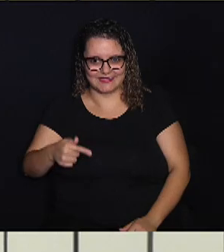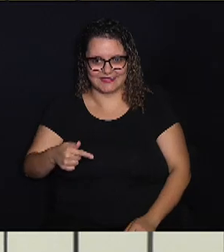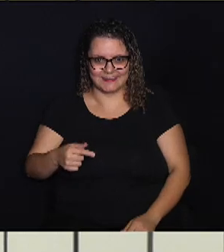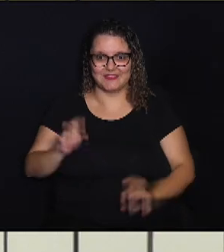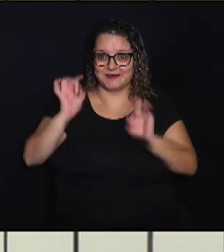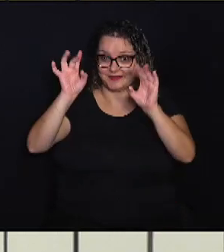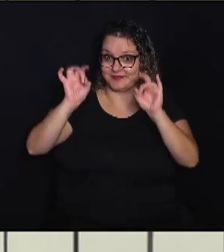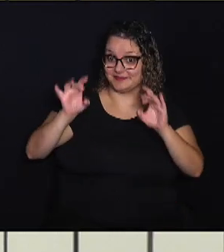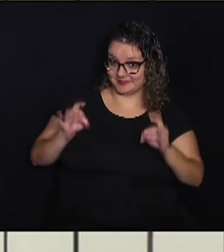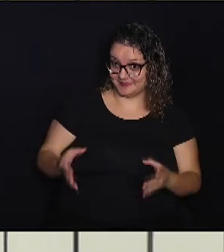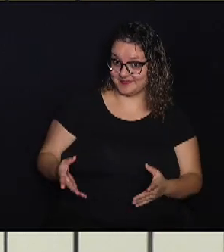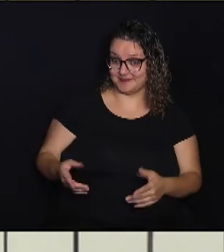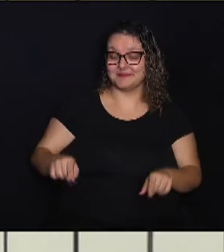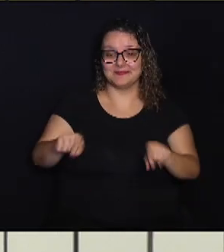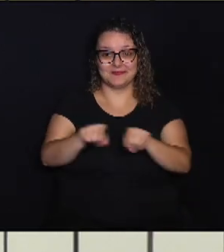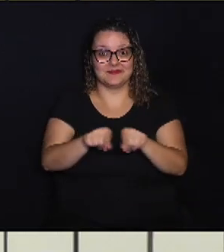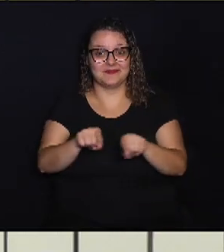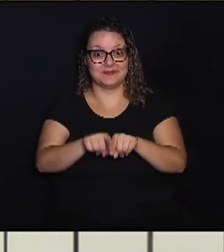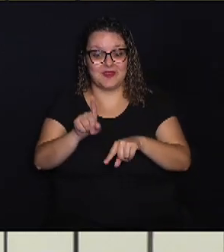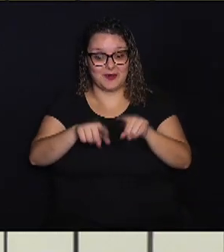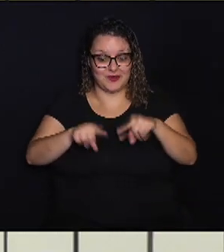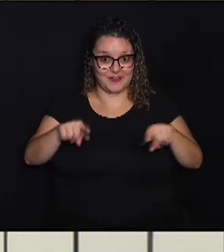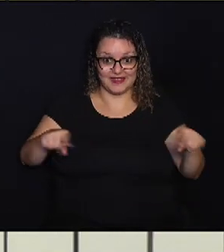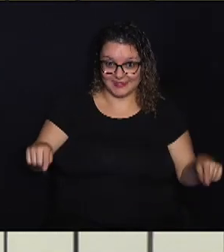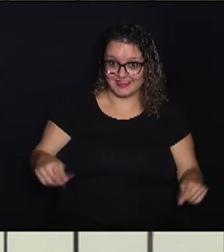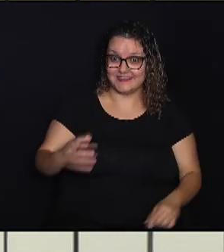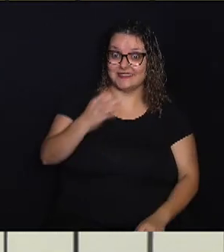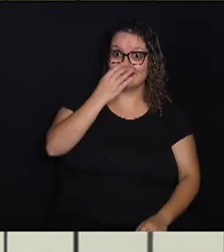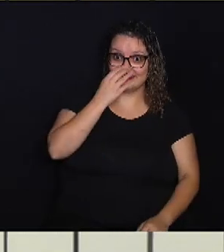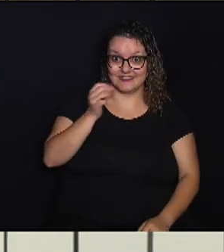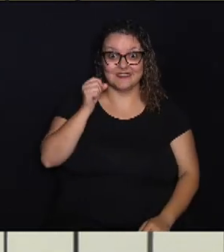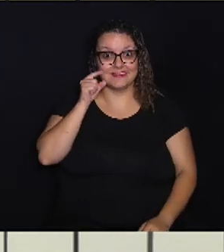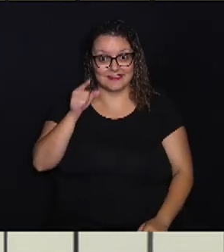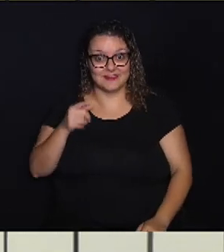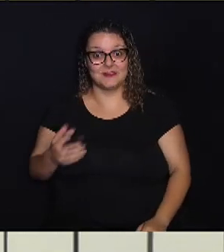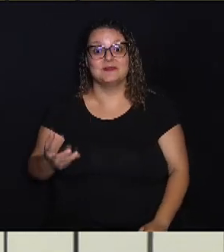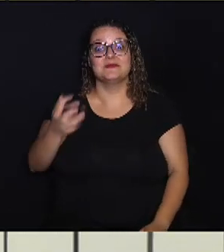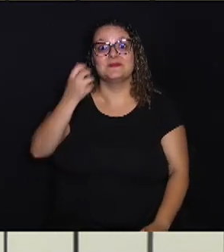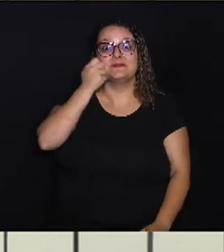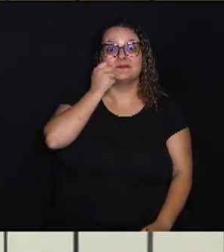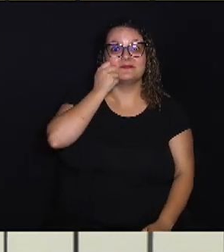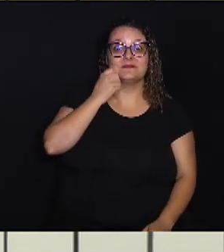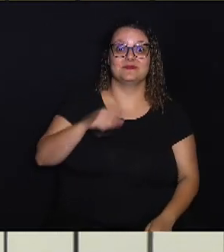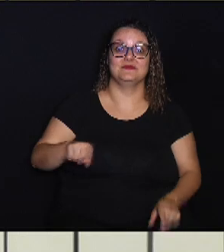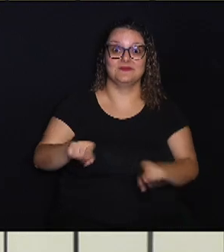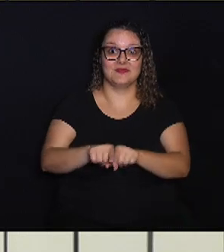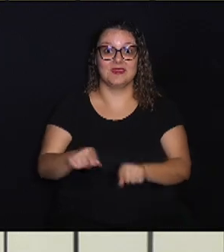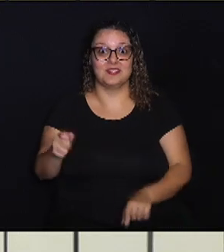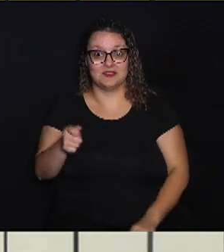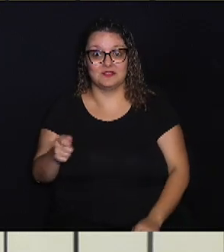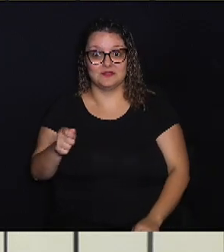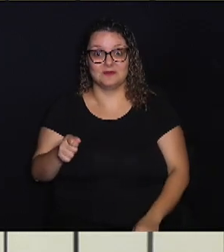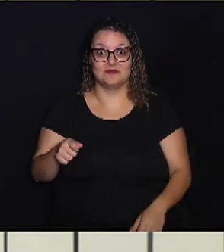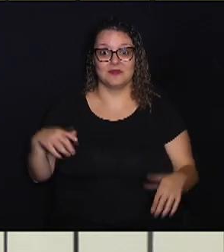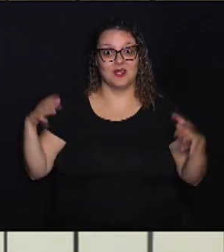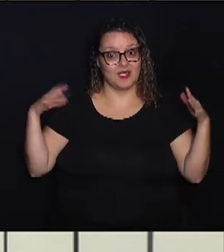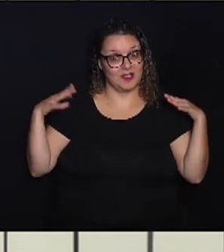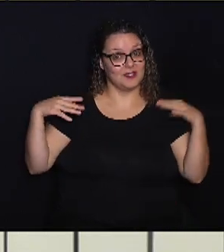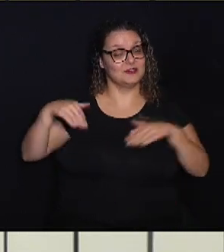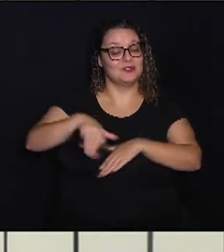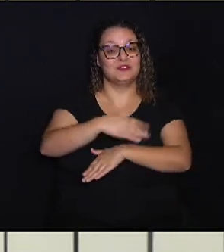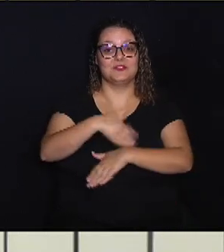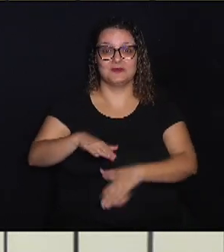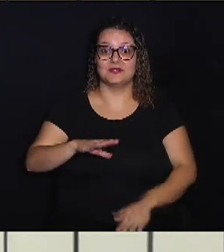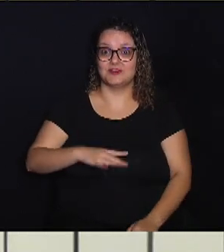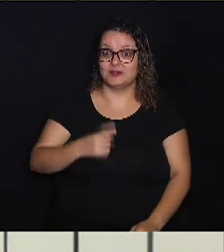especial. Além de uma variedade de cães e gatos para adoção, a Associação Anjos de Rua de Campinas